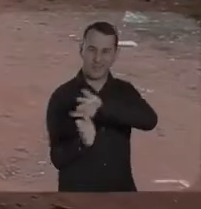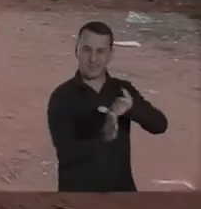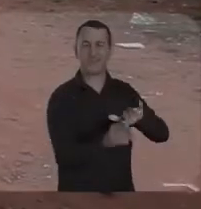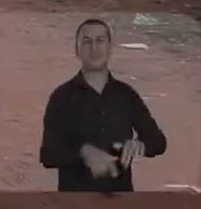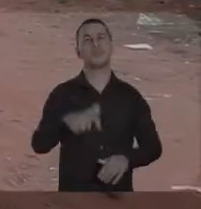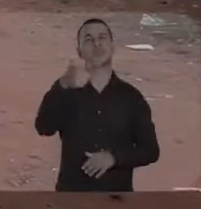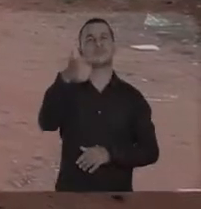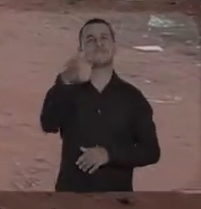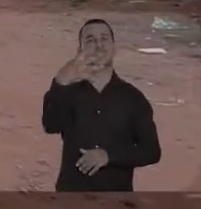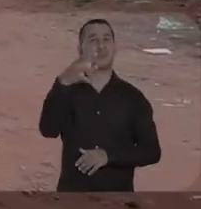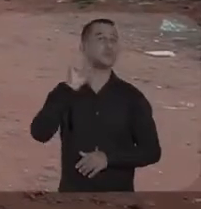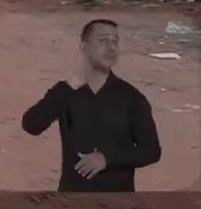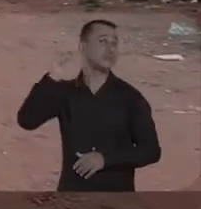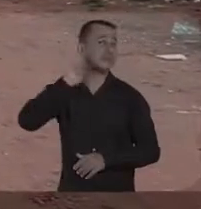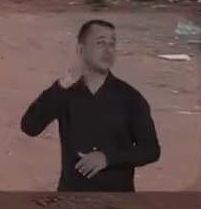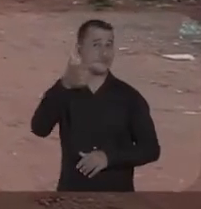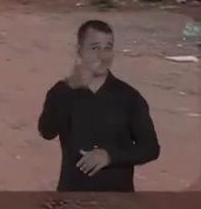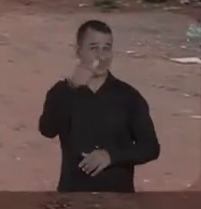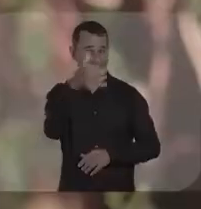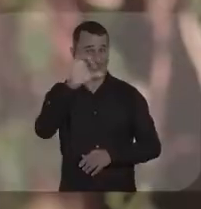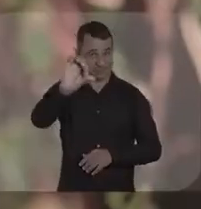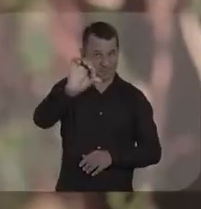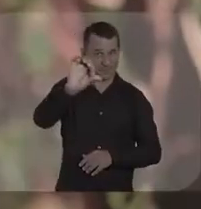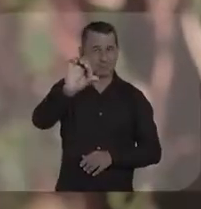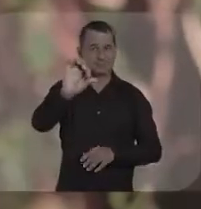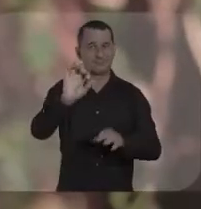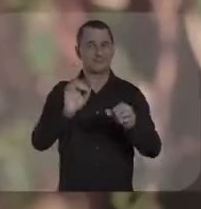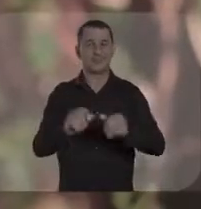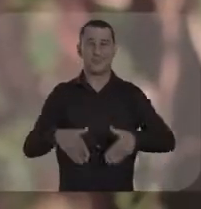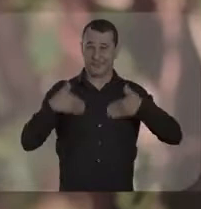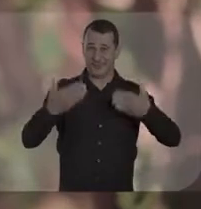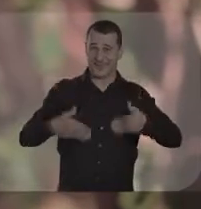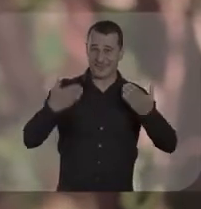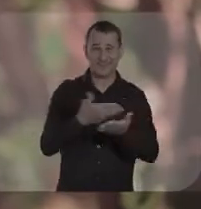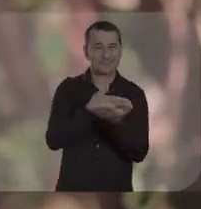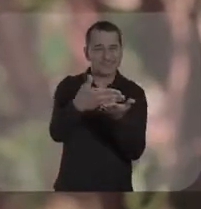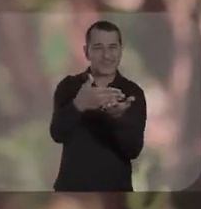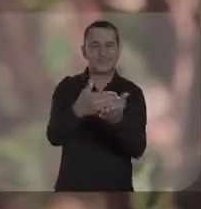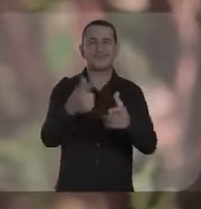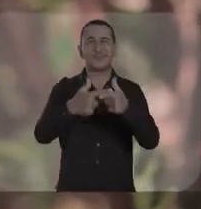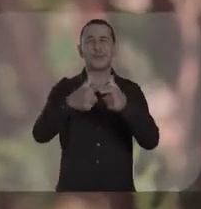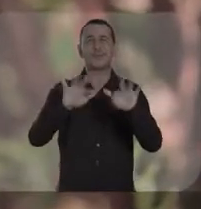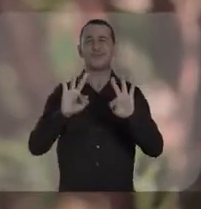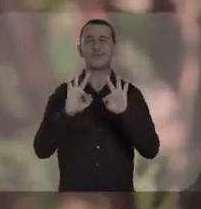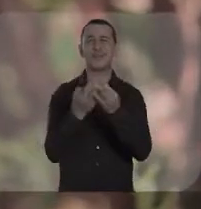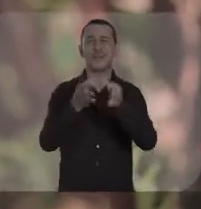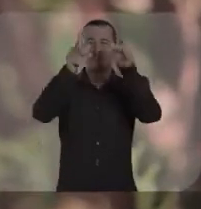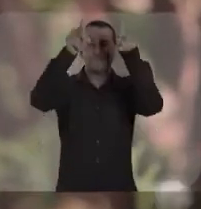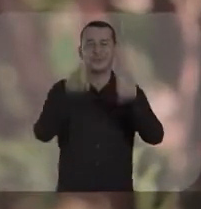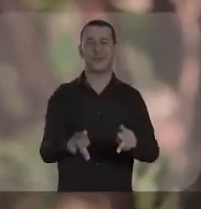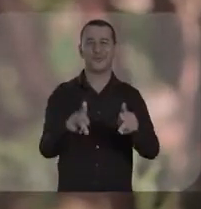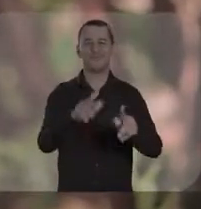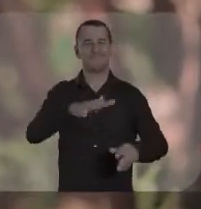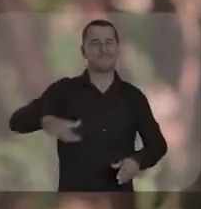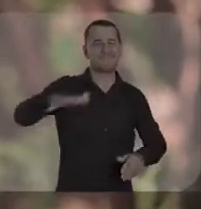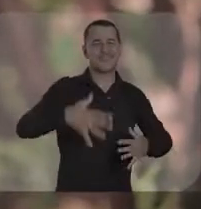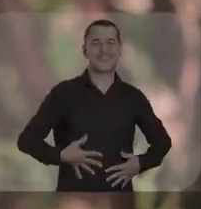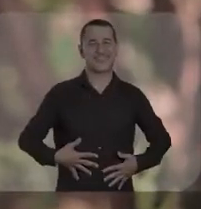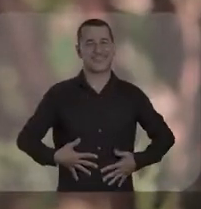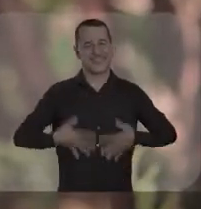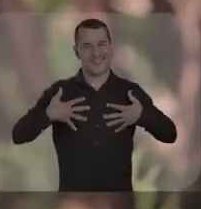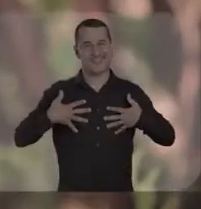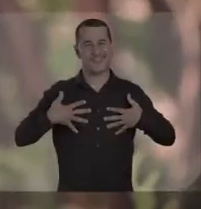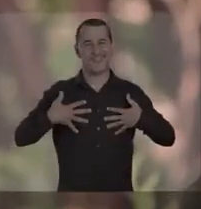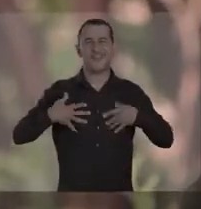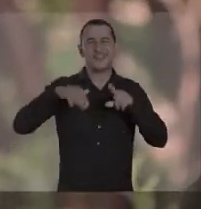por 30 anos e agora tem o projeto aprovado. 24 de abril de 2019, ele dá alegria,